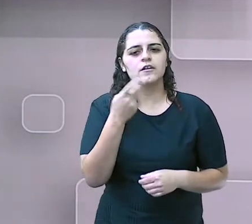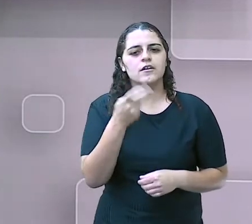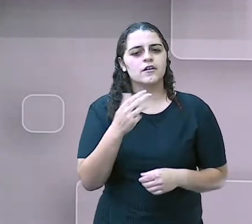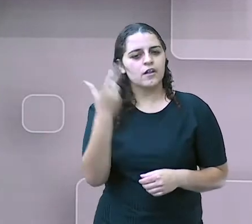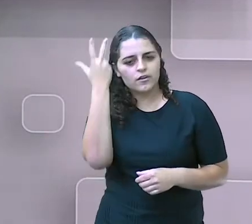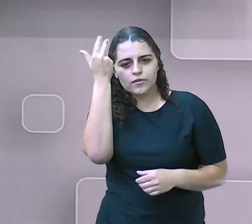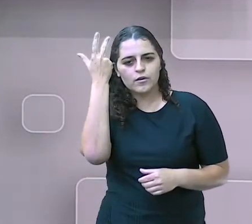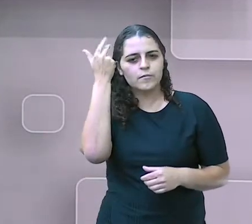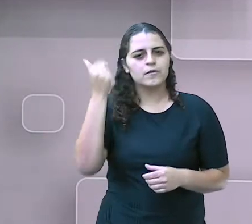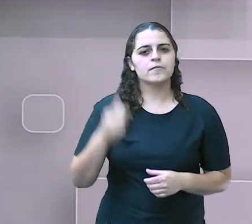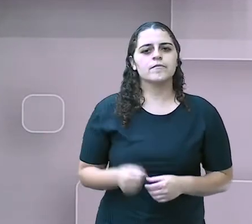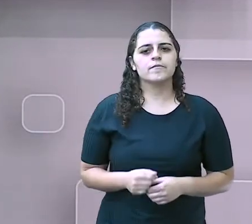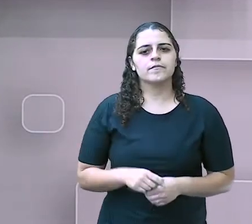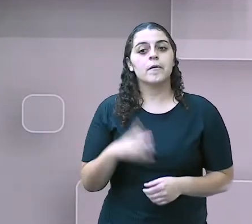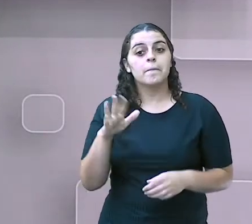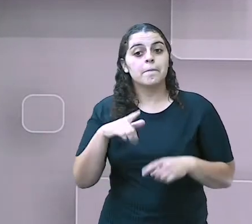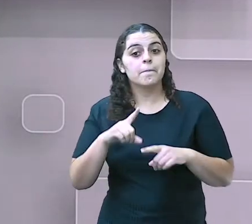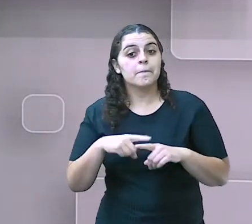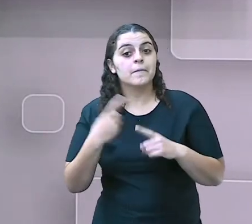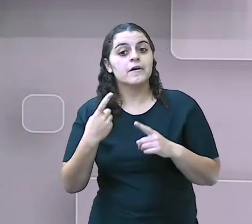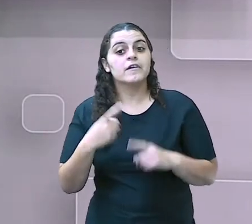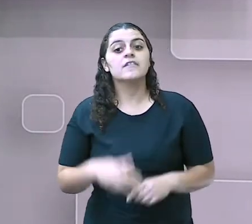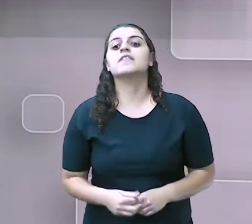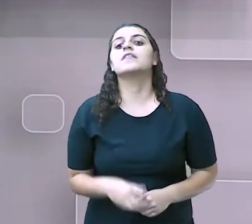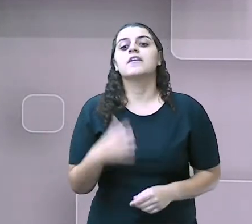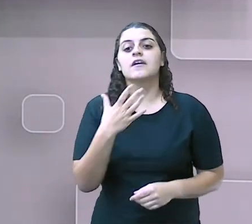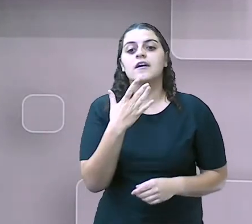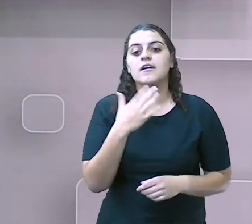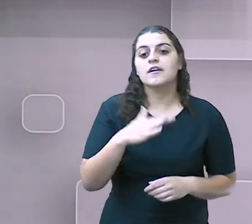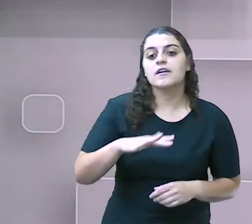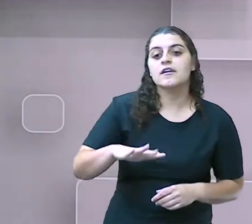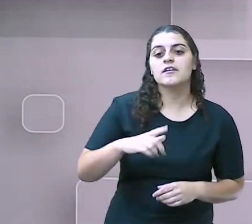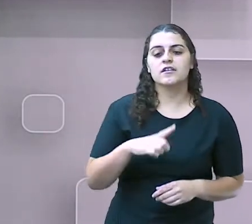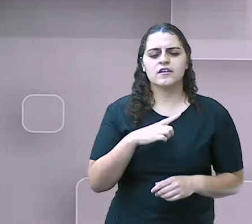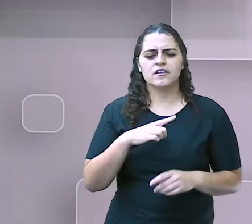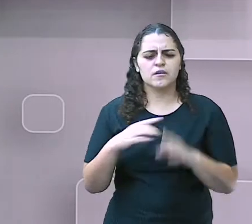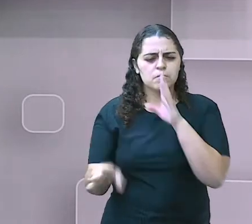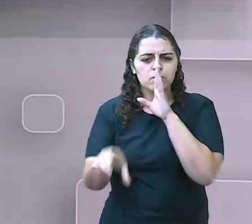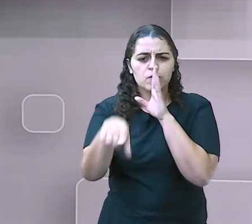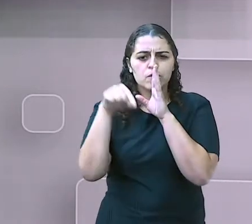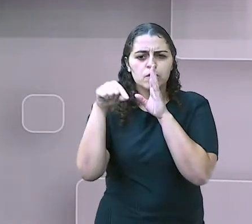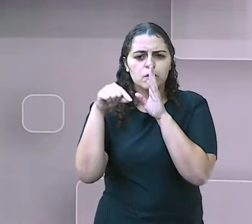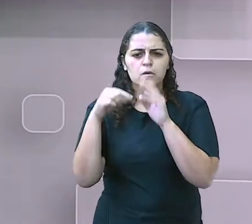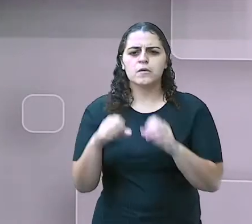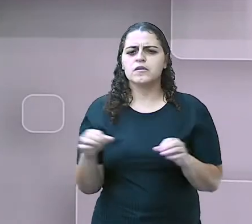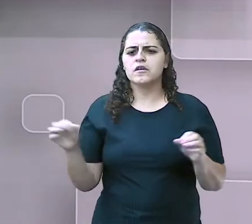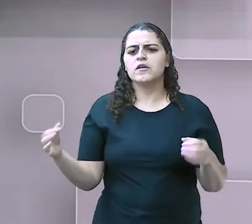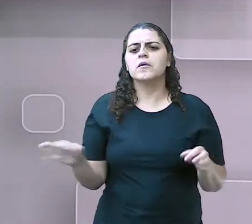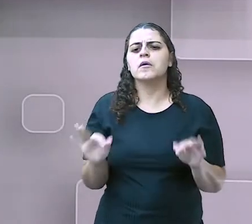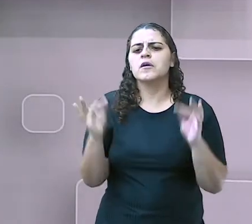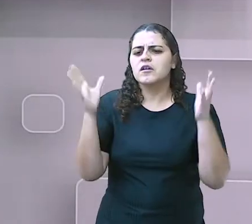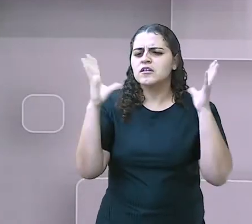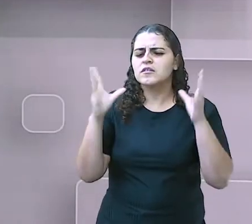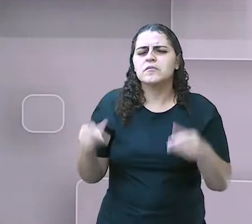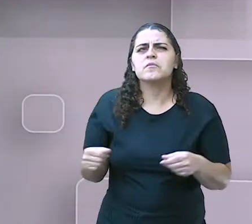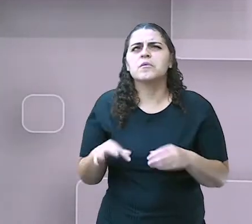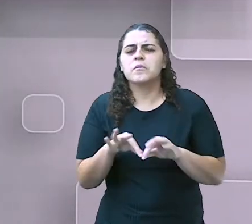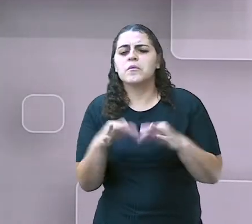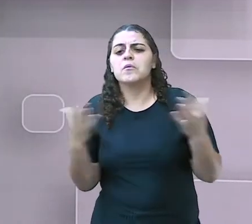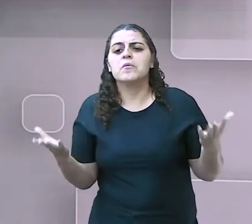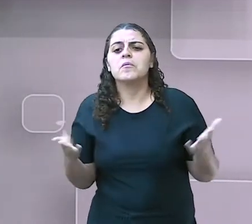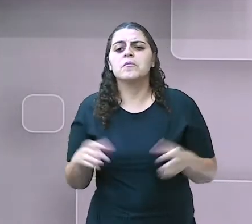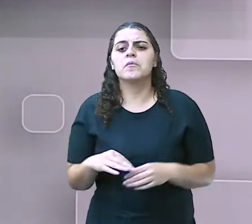normalmente. Mas a criança que tem um mutismo seletivo puro, né? Nós vamos falar aqui do mutismo